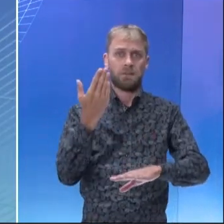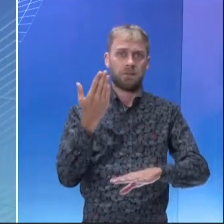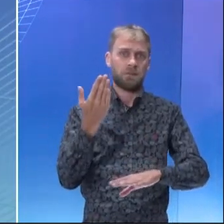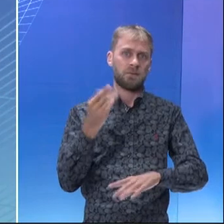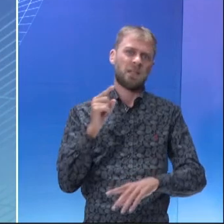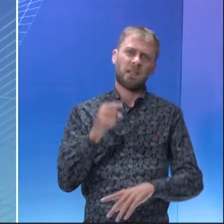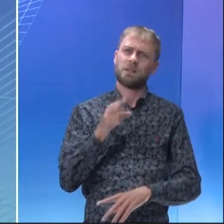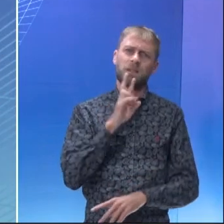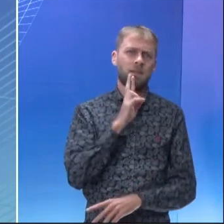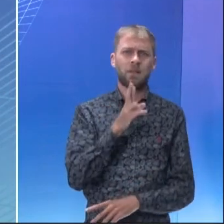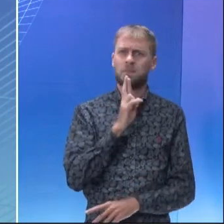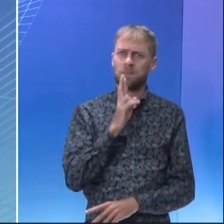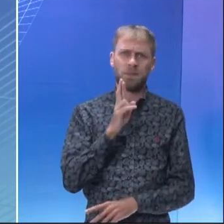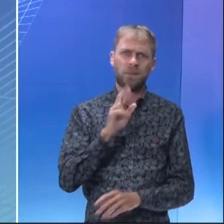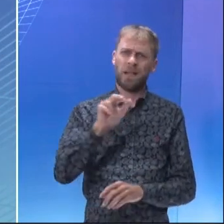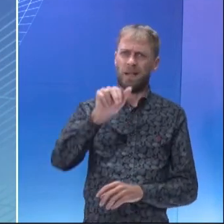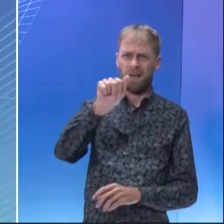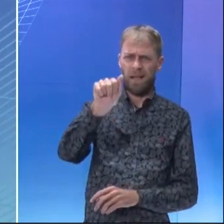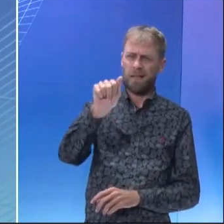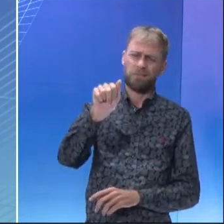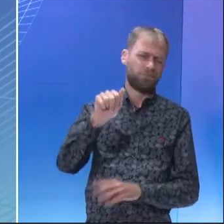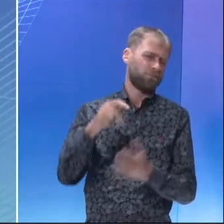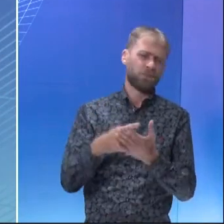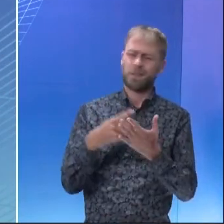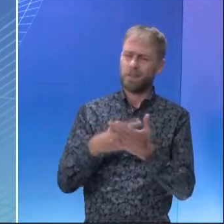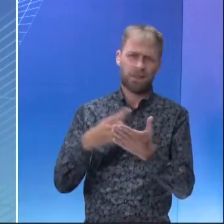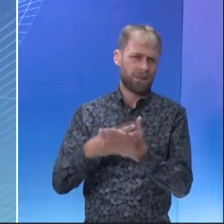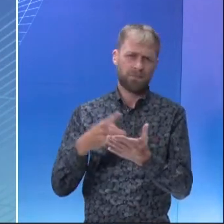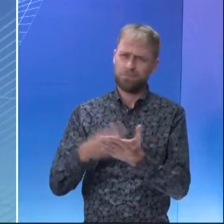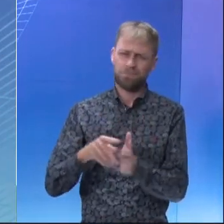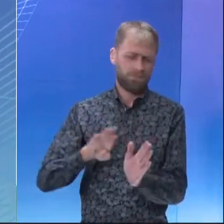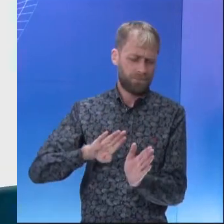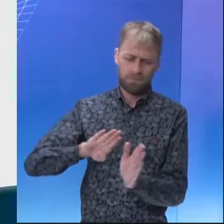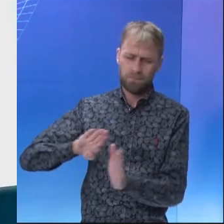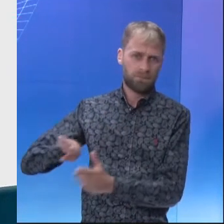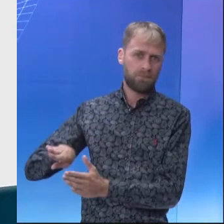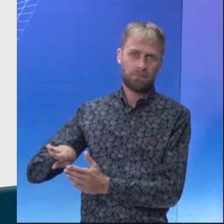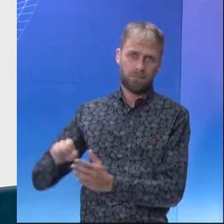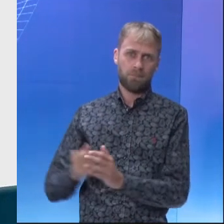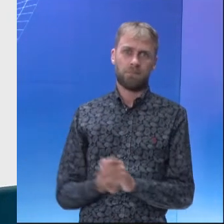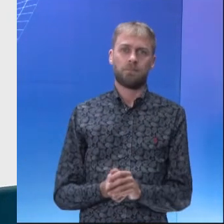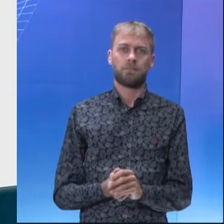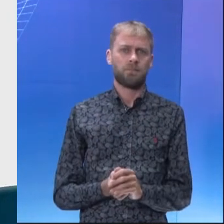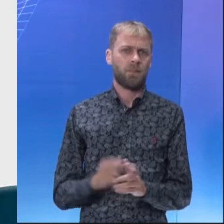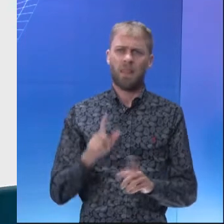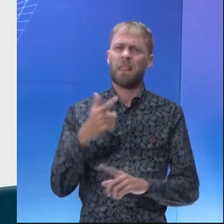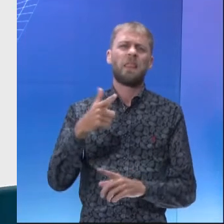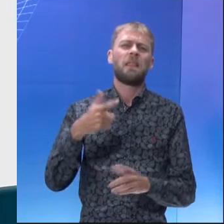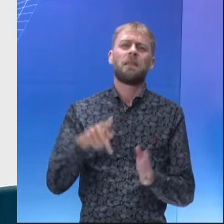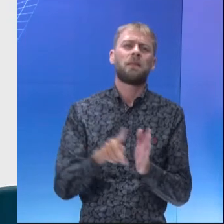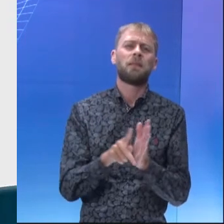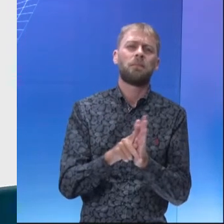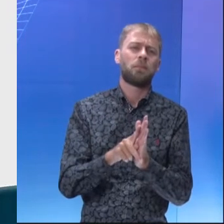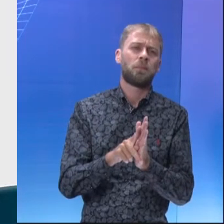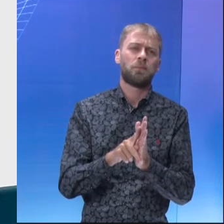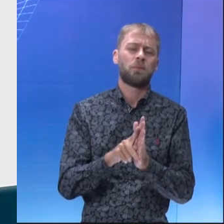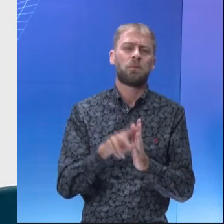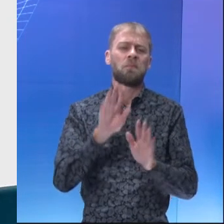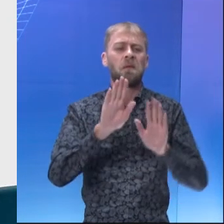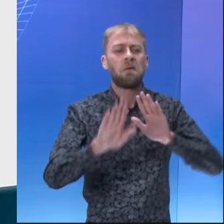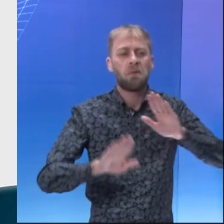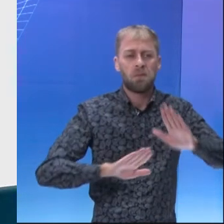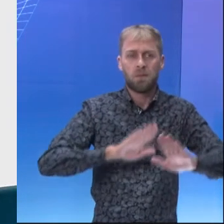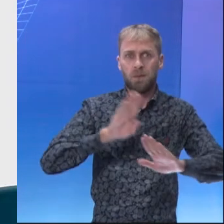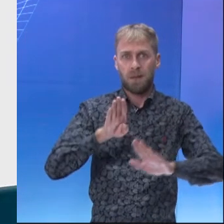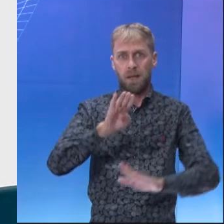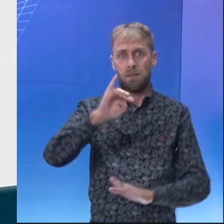essa alternativa A não responde ao que o enunciado se propõe. Não se trata aqui da conservação